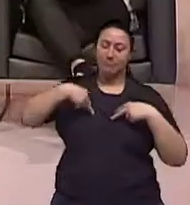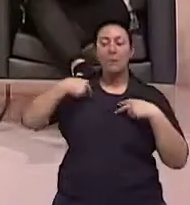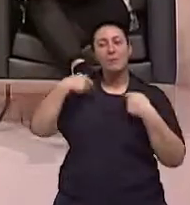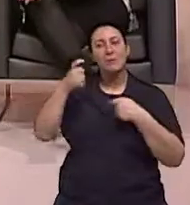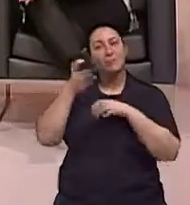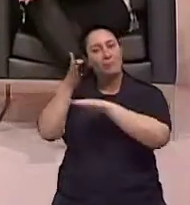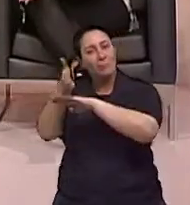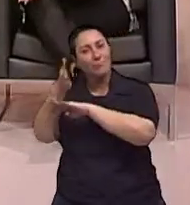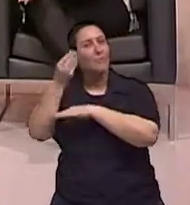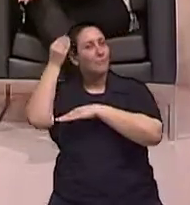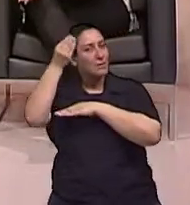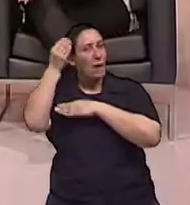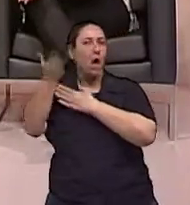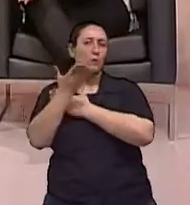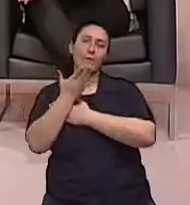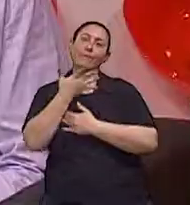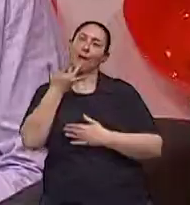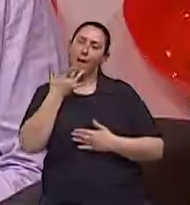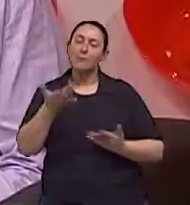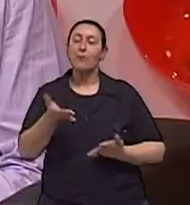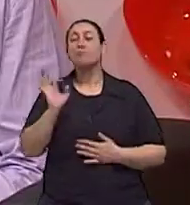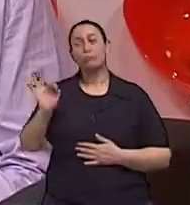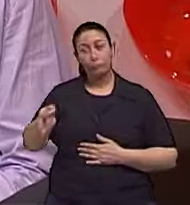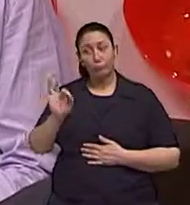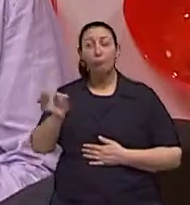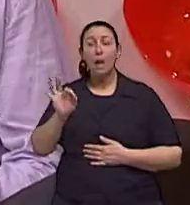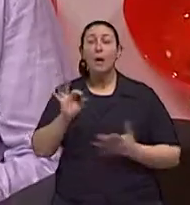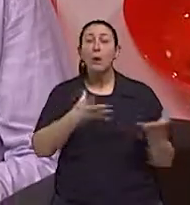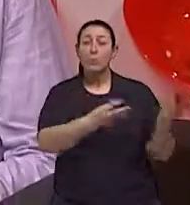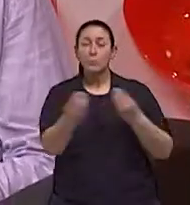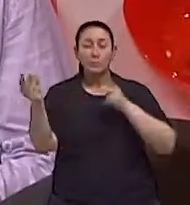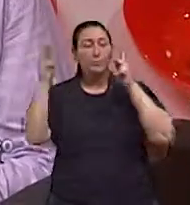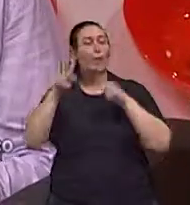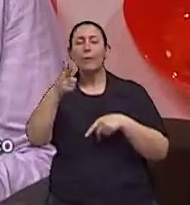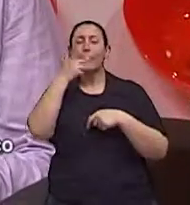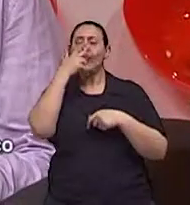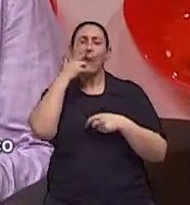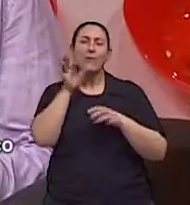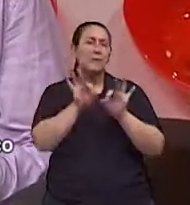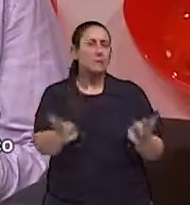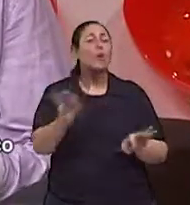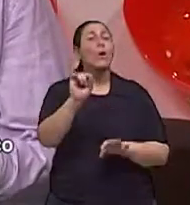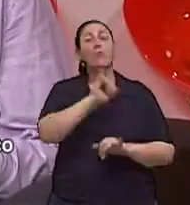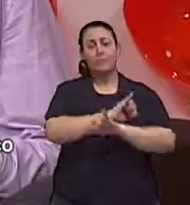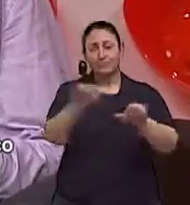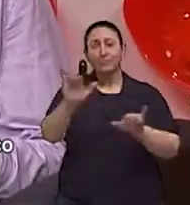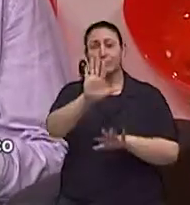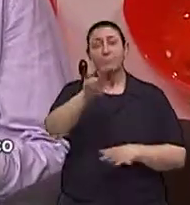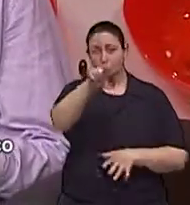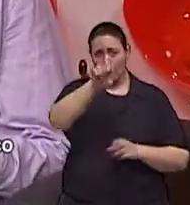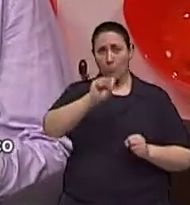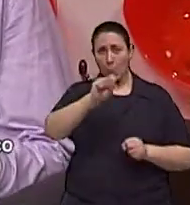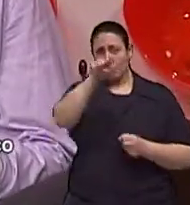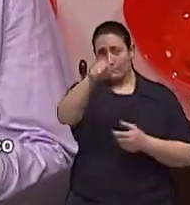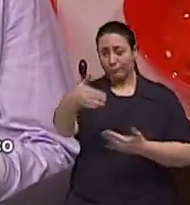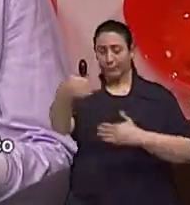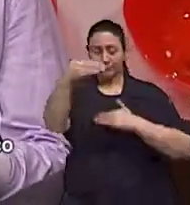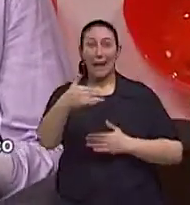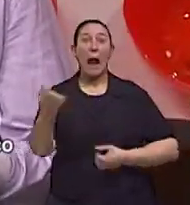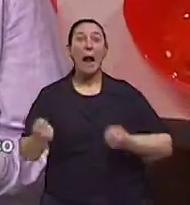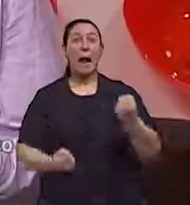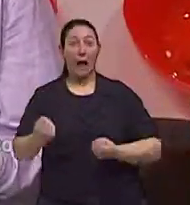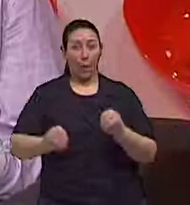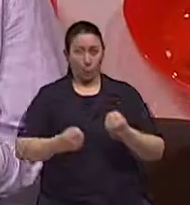especialista fica muito mais fácil, né Ivan? Com certeza eu comparo isso numa linguagem bem simples é o seguinte tu podes pegar o manual do teu carro